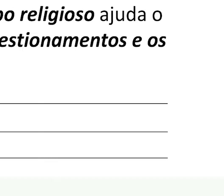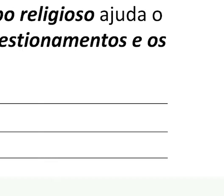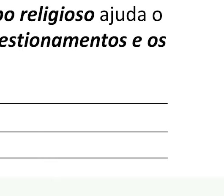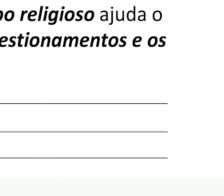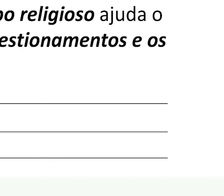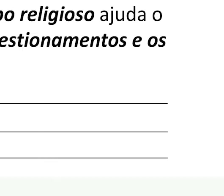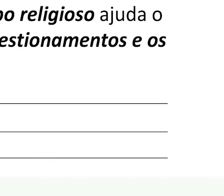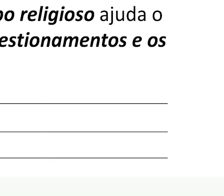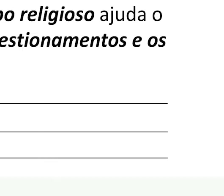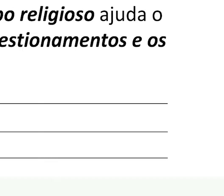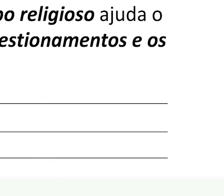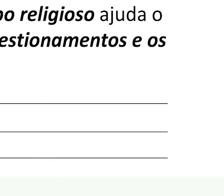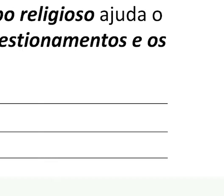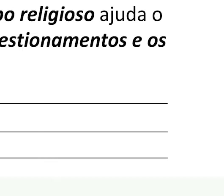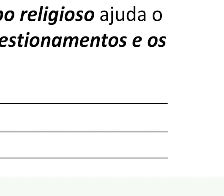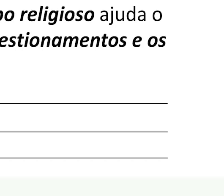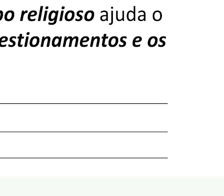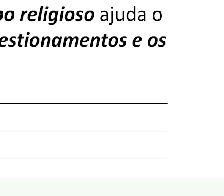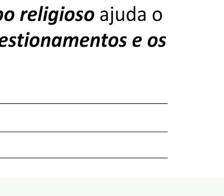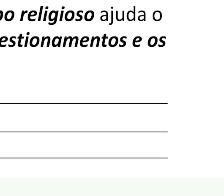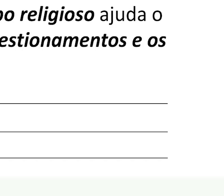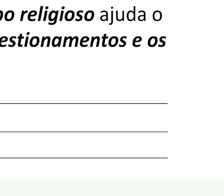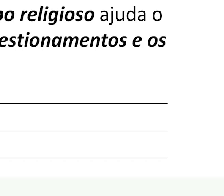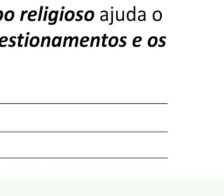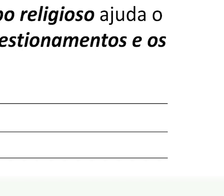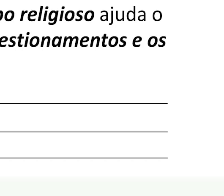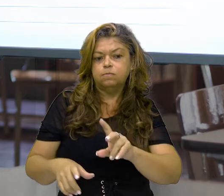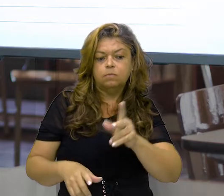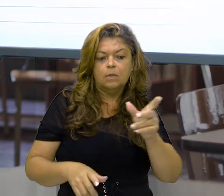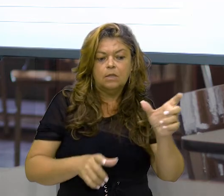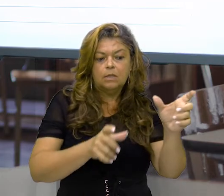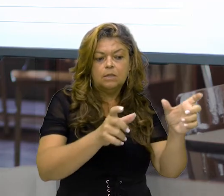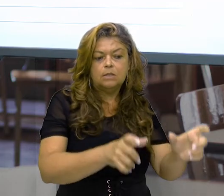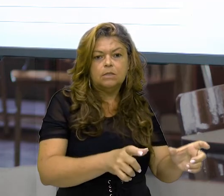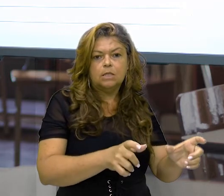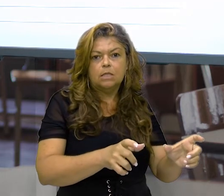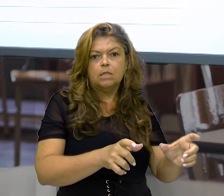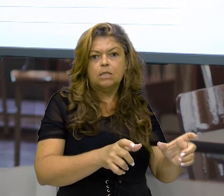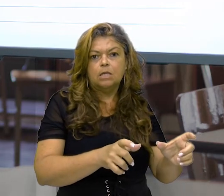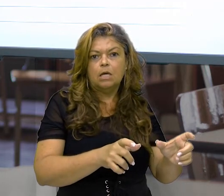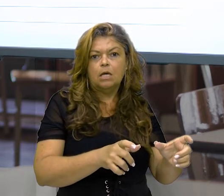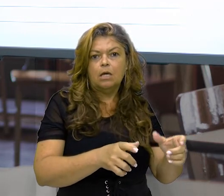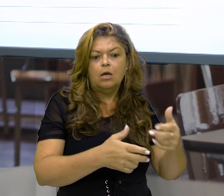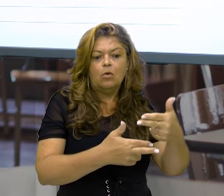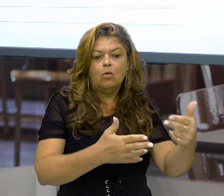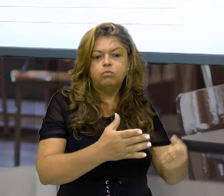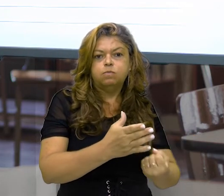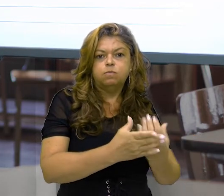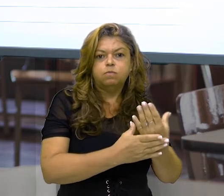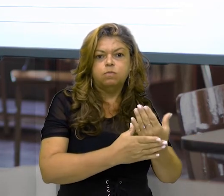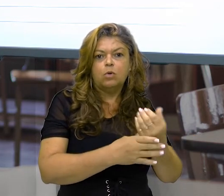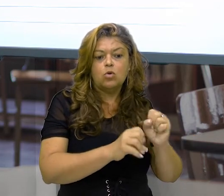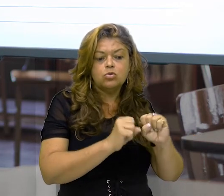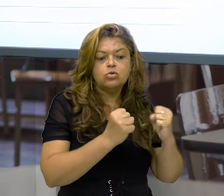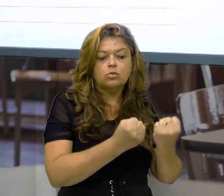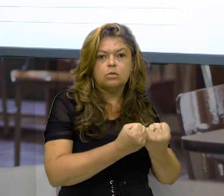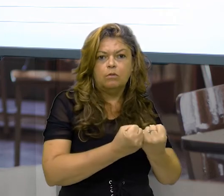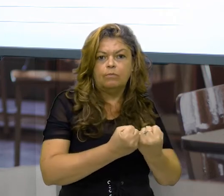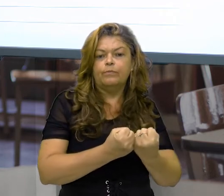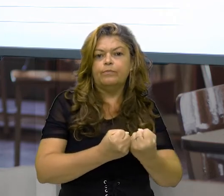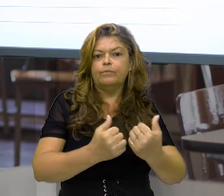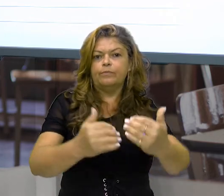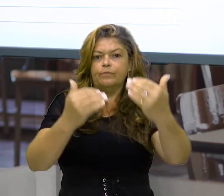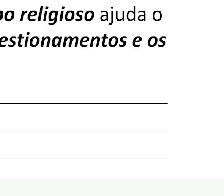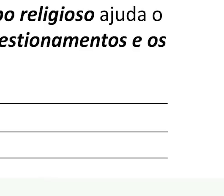natural e a diferença enquanto um produto social. E temos a segunda atividade,